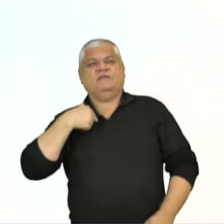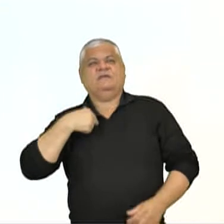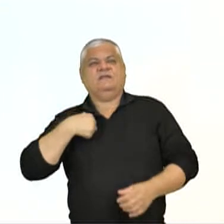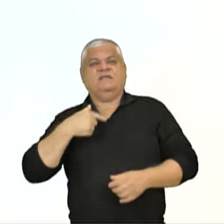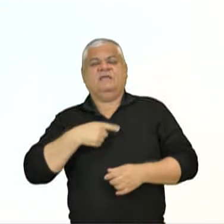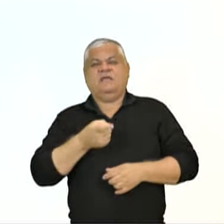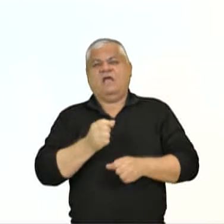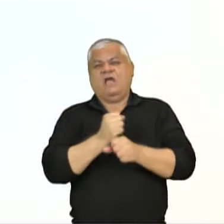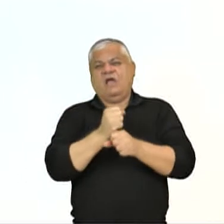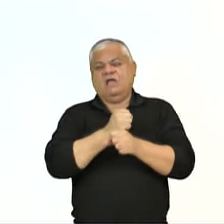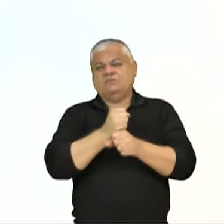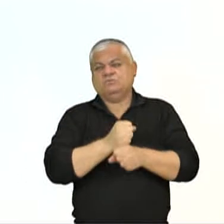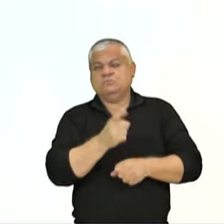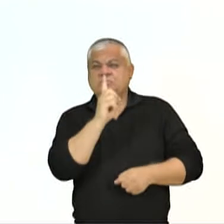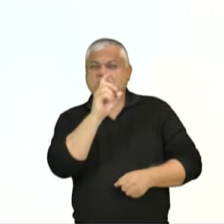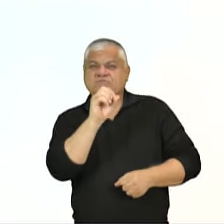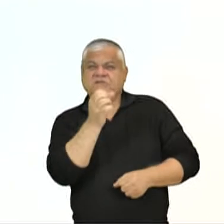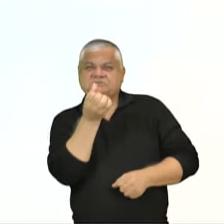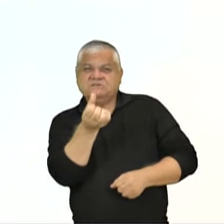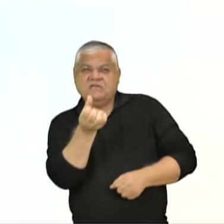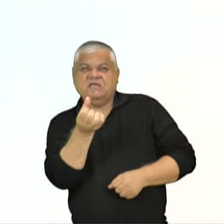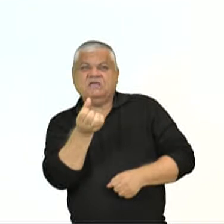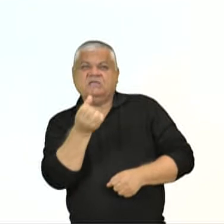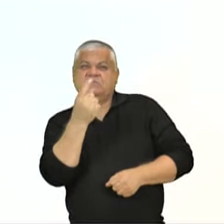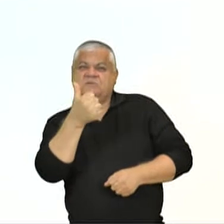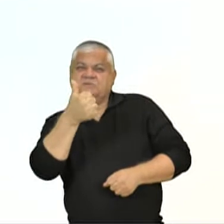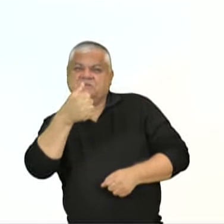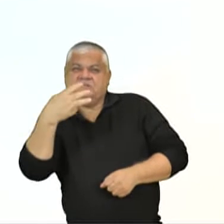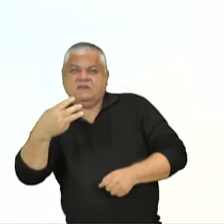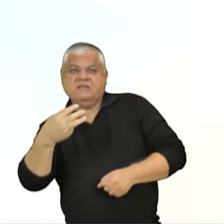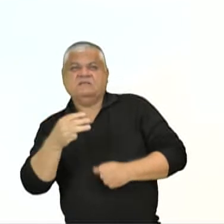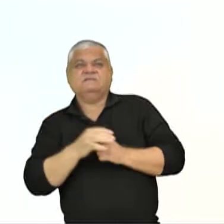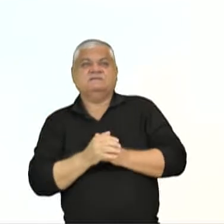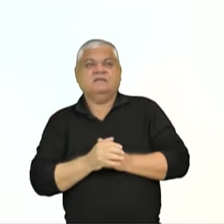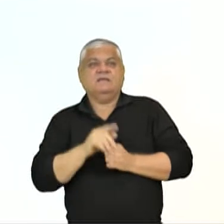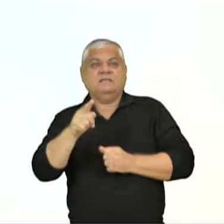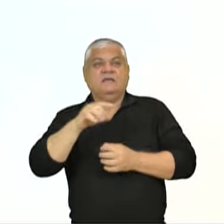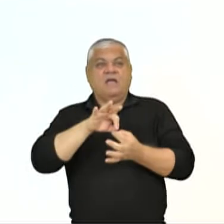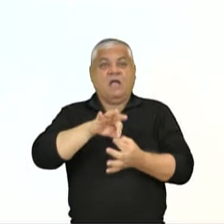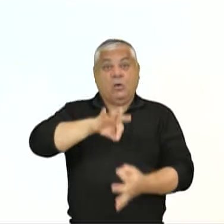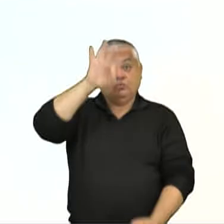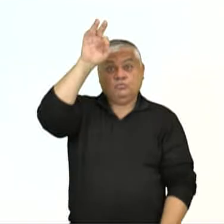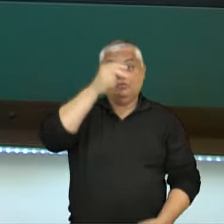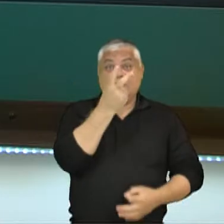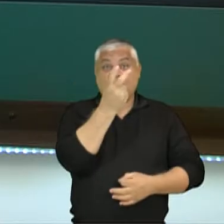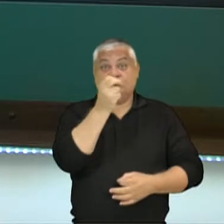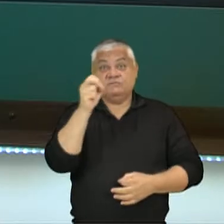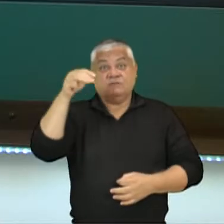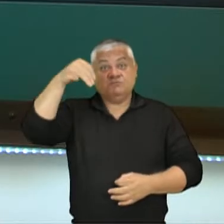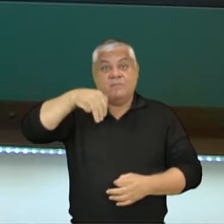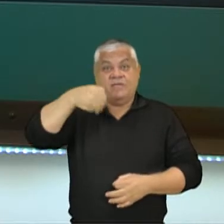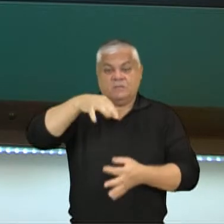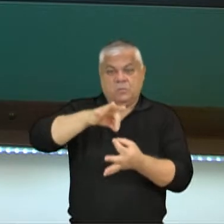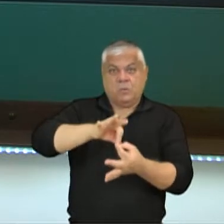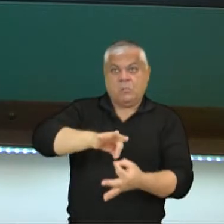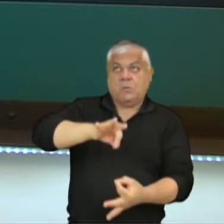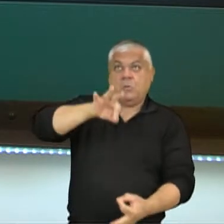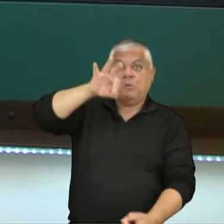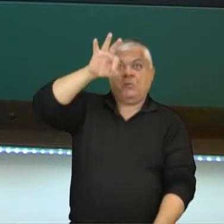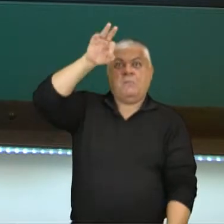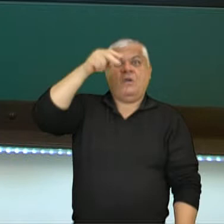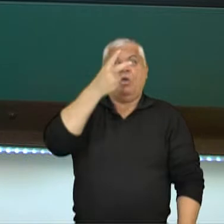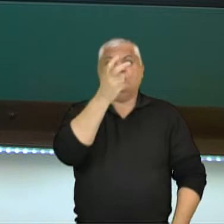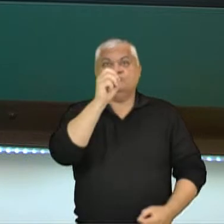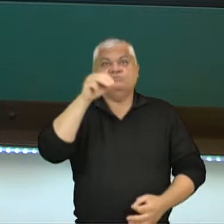de 106 a 113. 200 metros de cena em baixo relevo ao redor da coluna espiral com grande realismo. mesma coisa. Sempre o